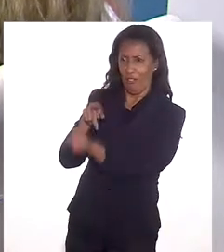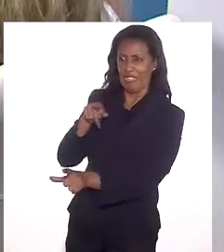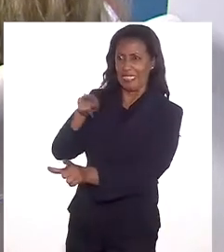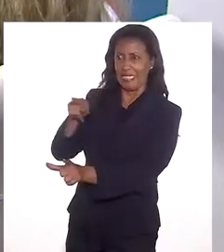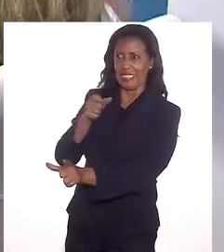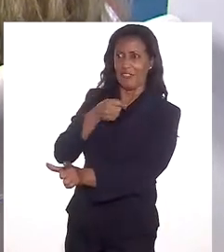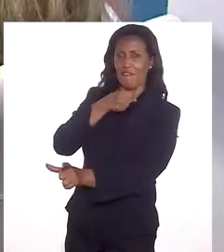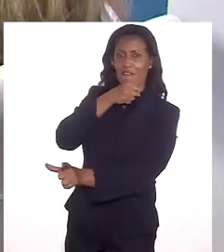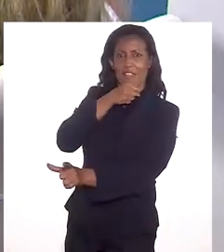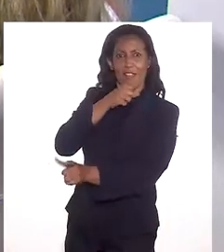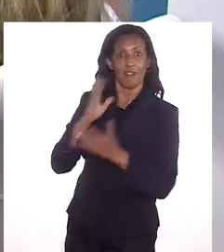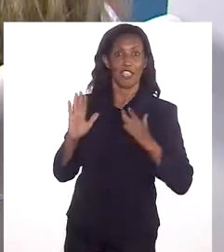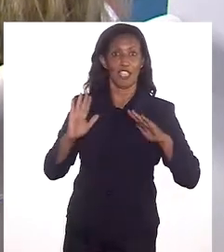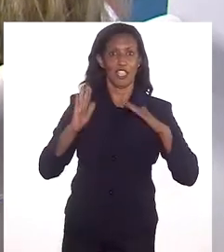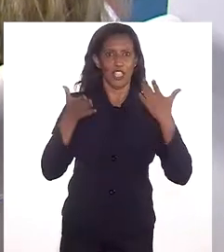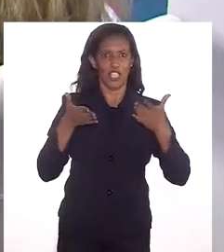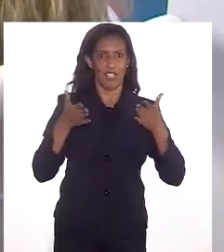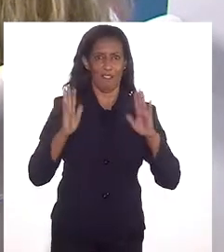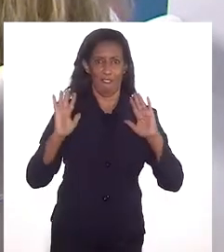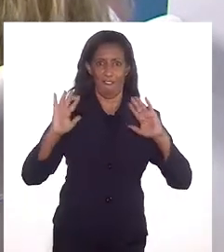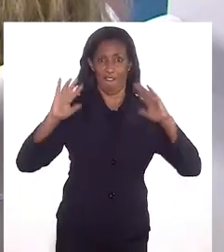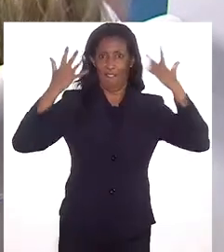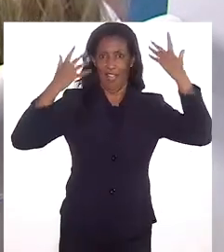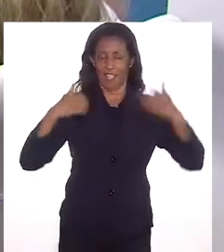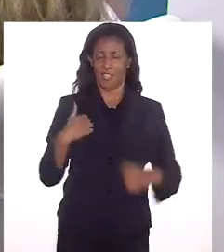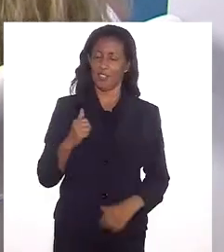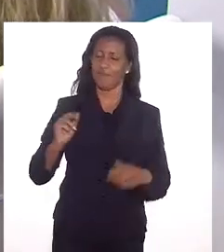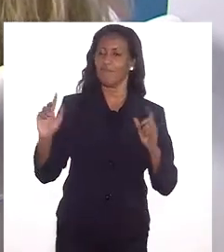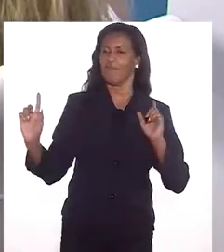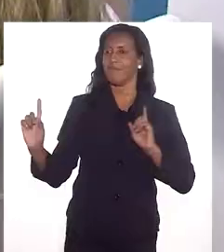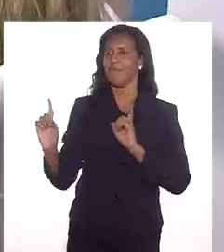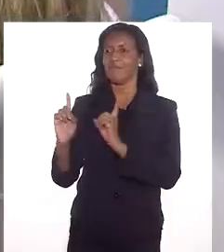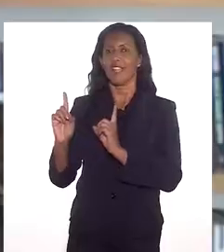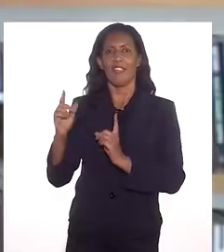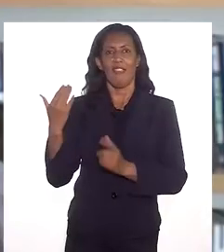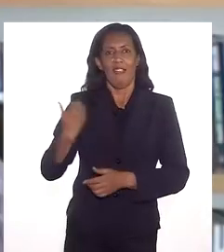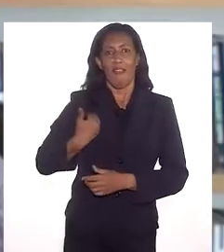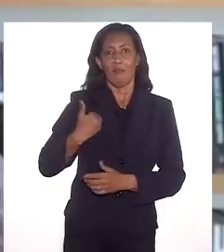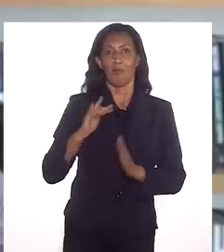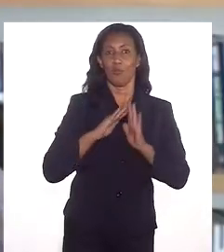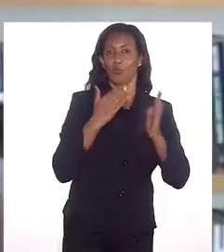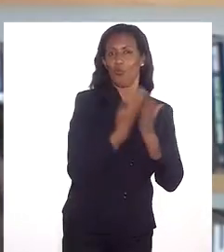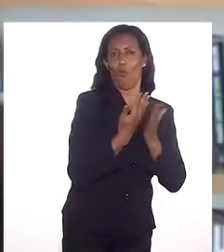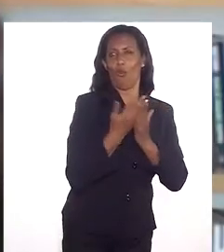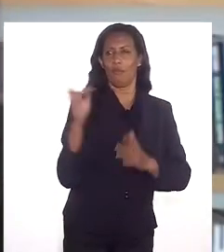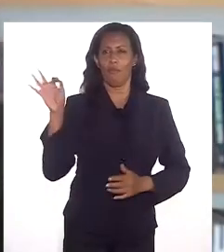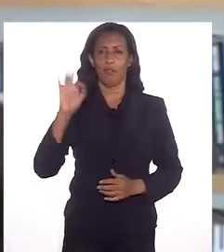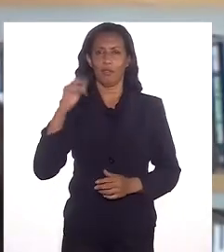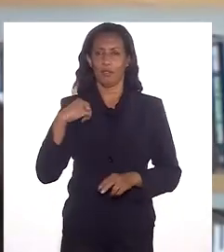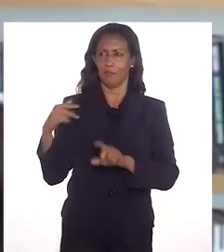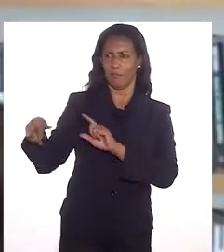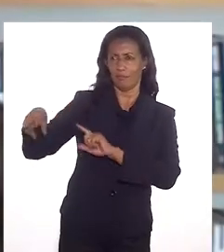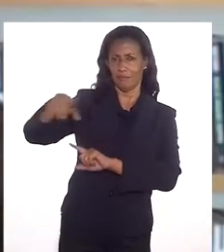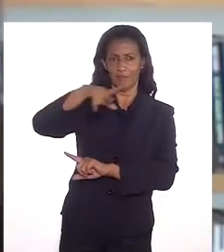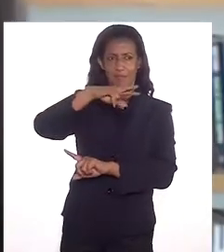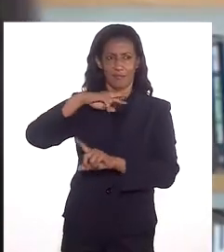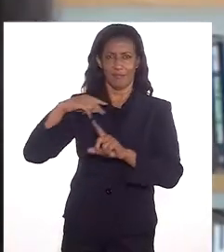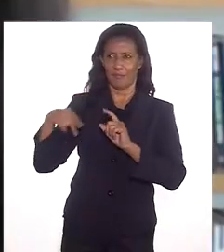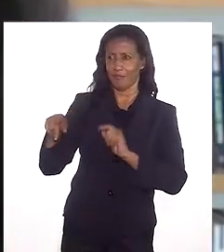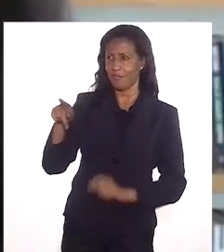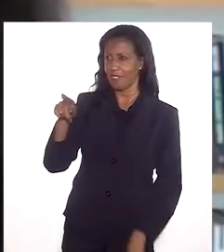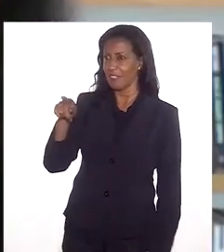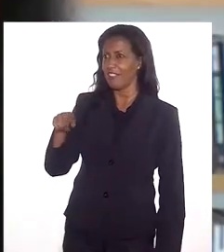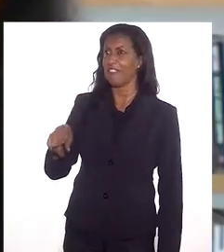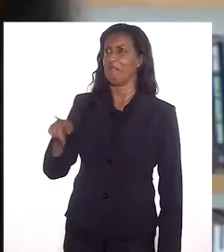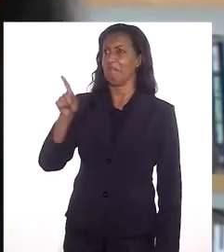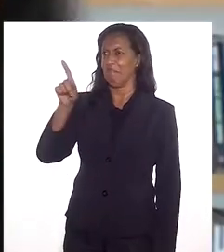Quando a gente vai para a festa com os colegas do colégio ou da faculdade, invariavelmente você olha em volta e fala assim, nossa,